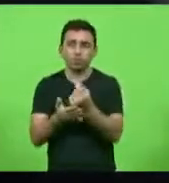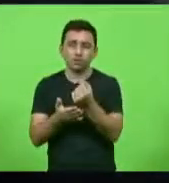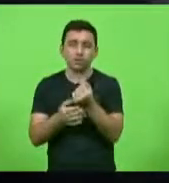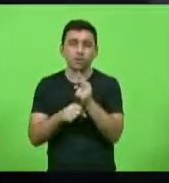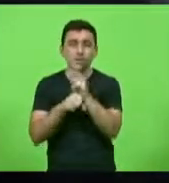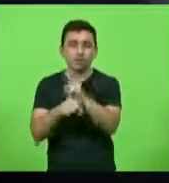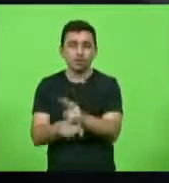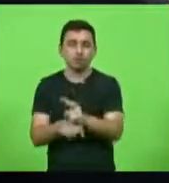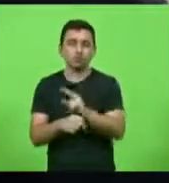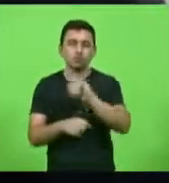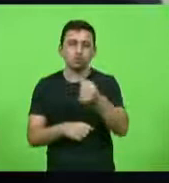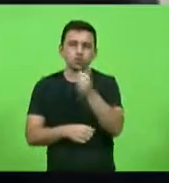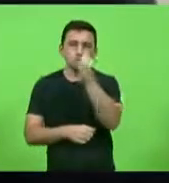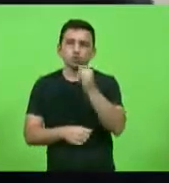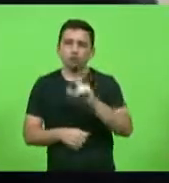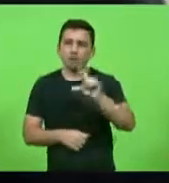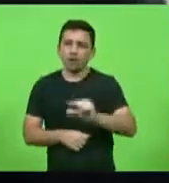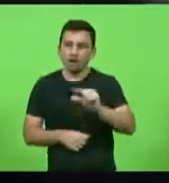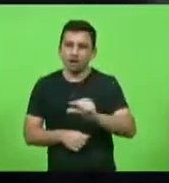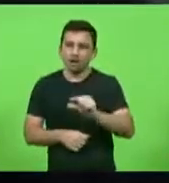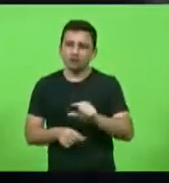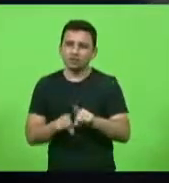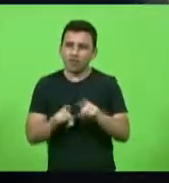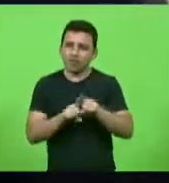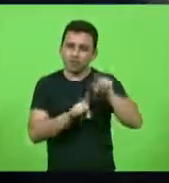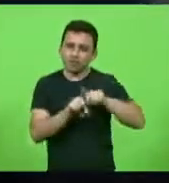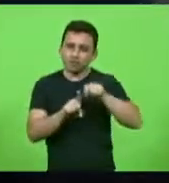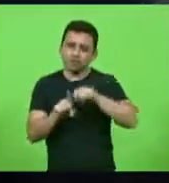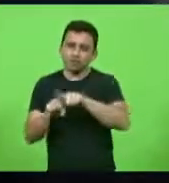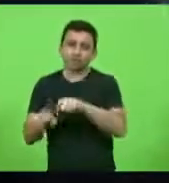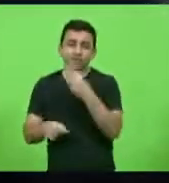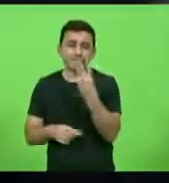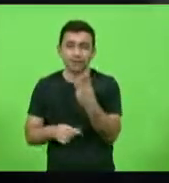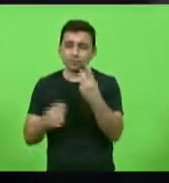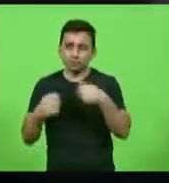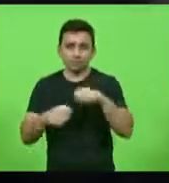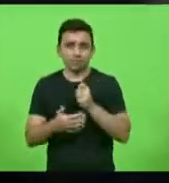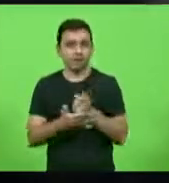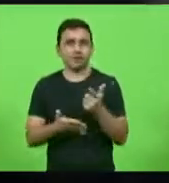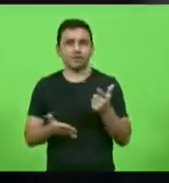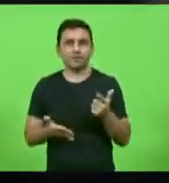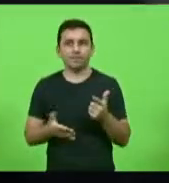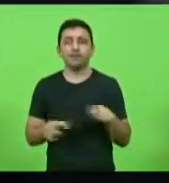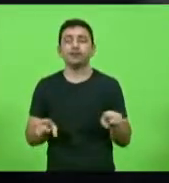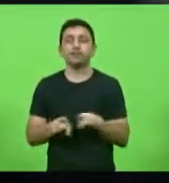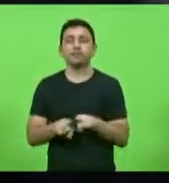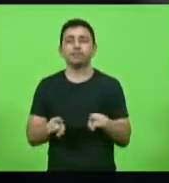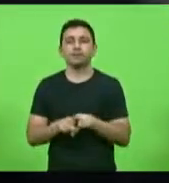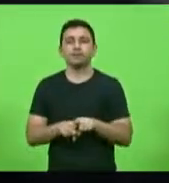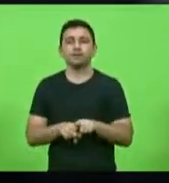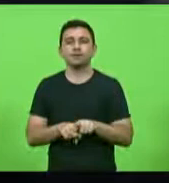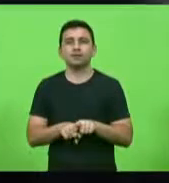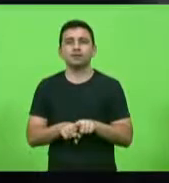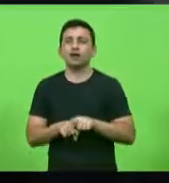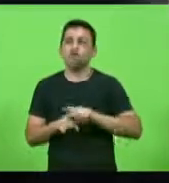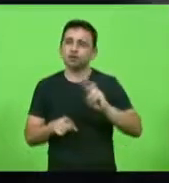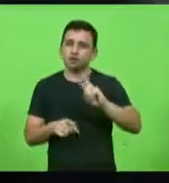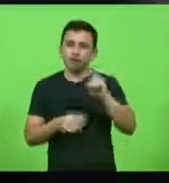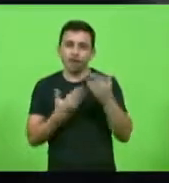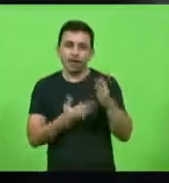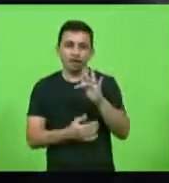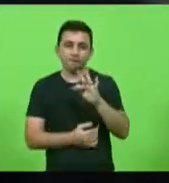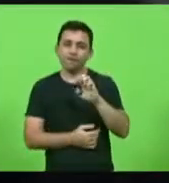com juros baixos e carência de 3 meses e por fim quero também valorizar aqui a iniciativa da FECAM